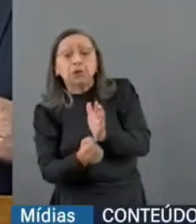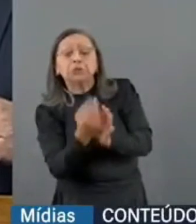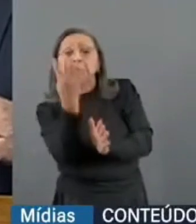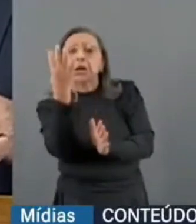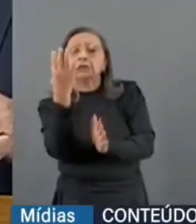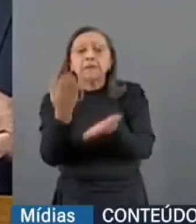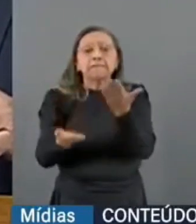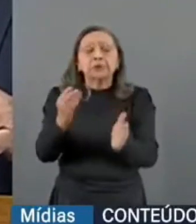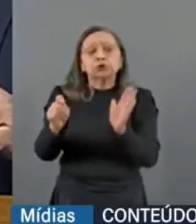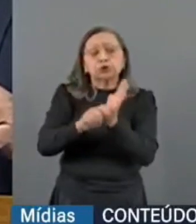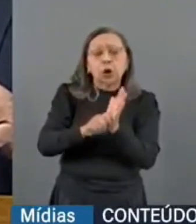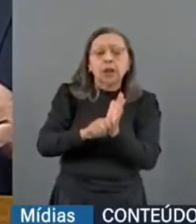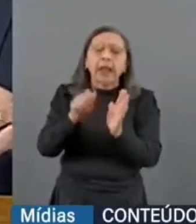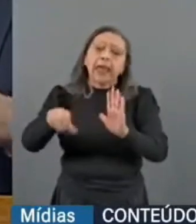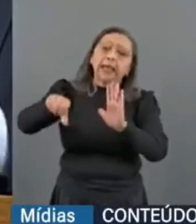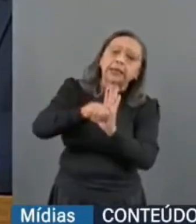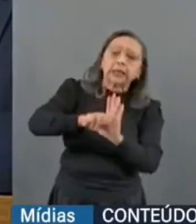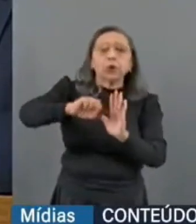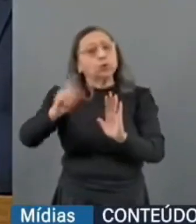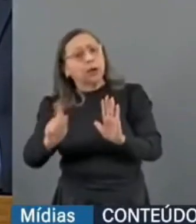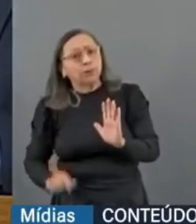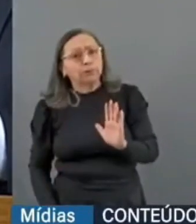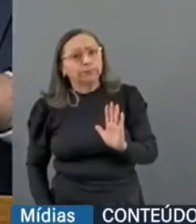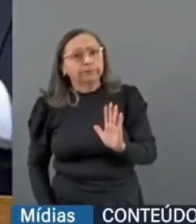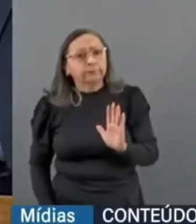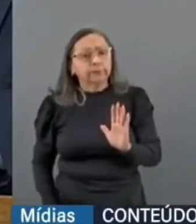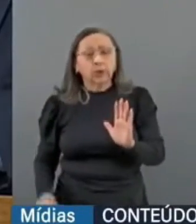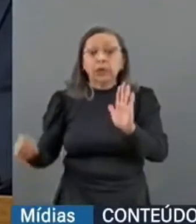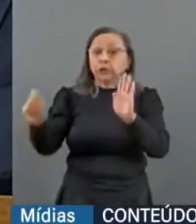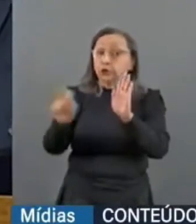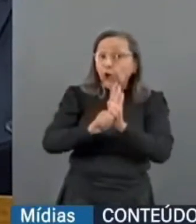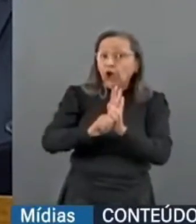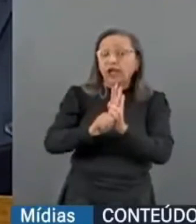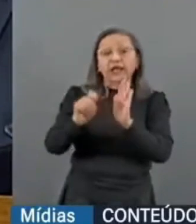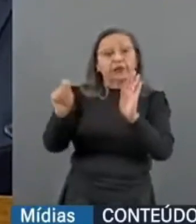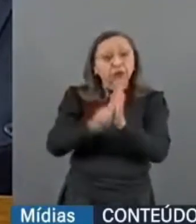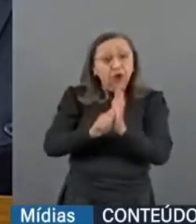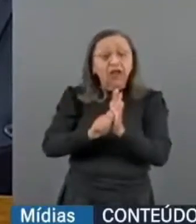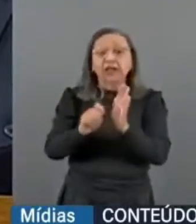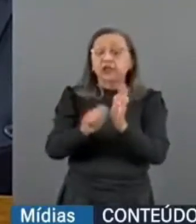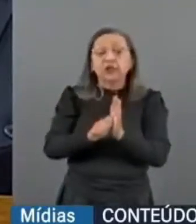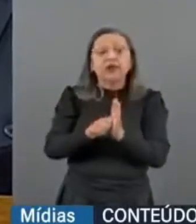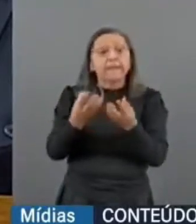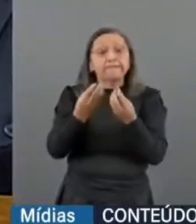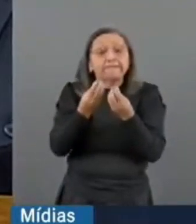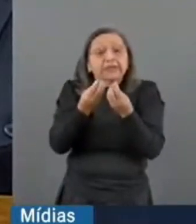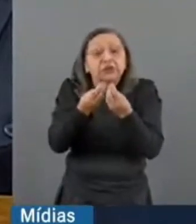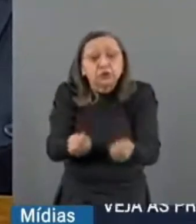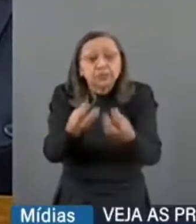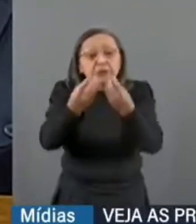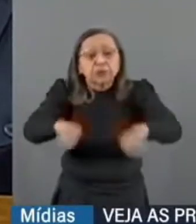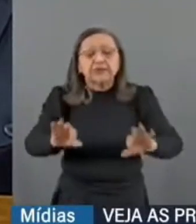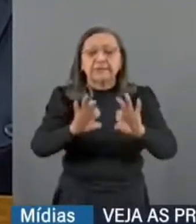criminaliza. A droga, como o próprio nome diz, doutor Zanin, é droga, desgraça, desgraça família, destrói